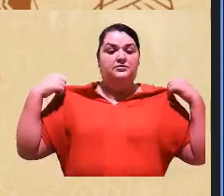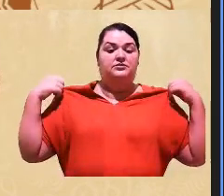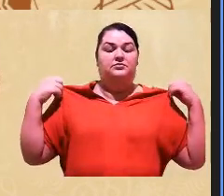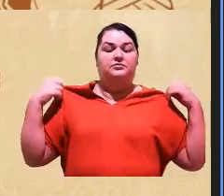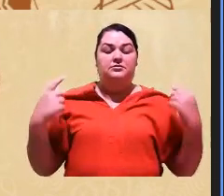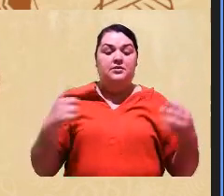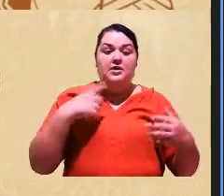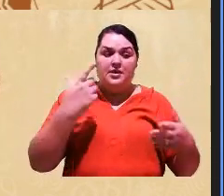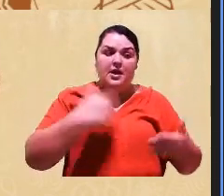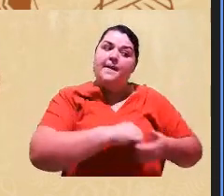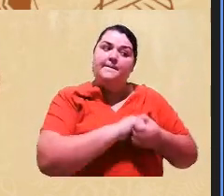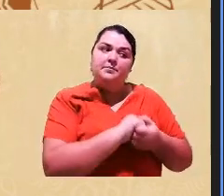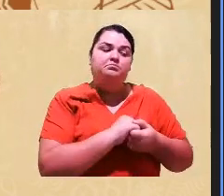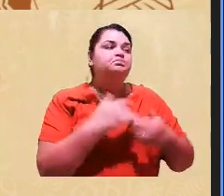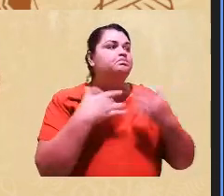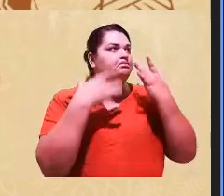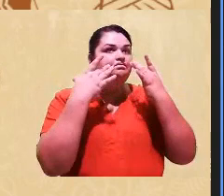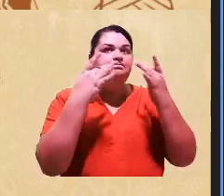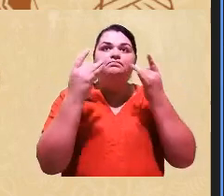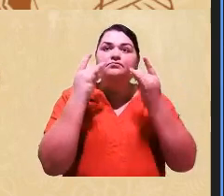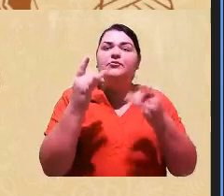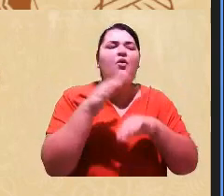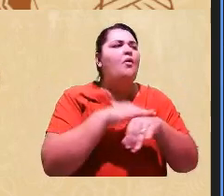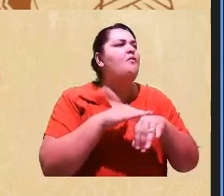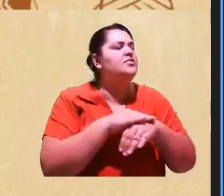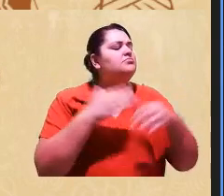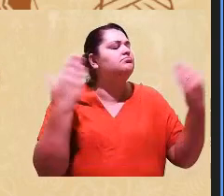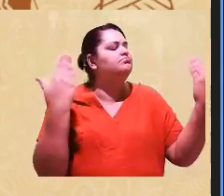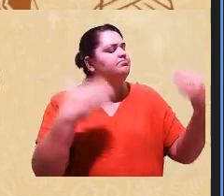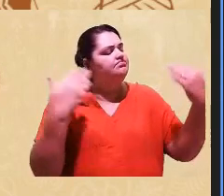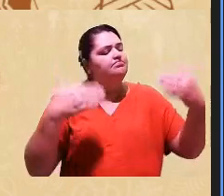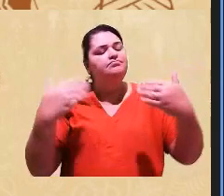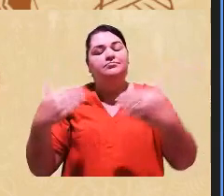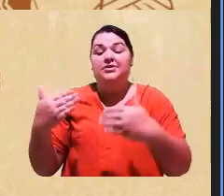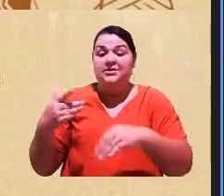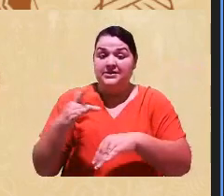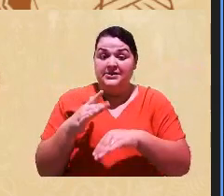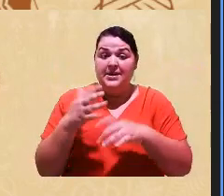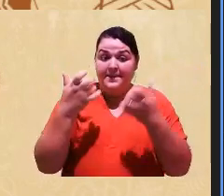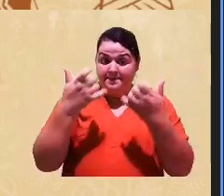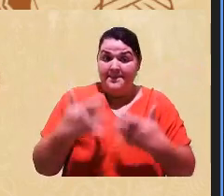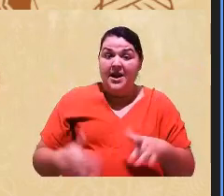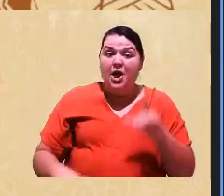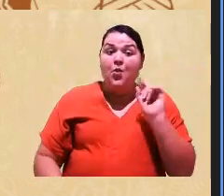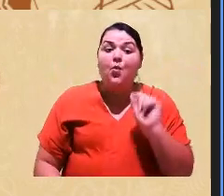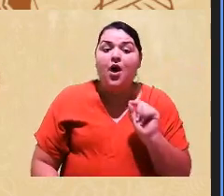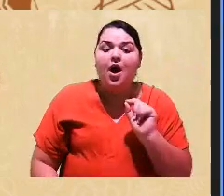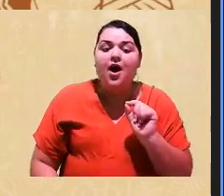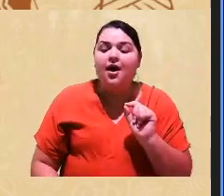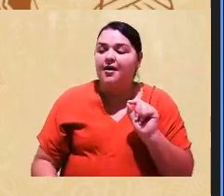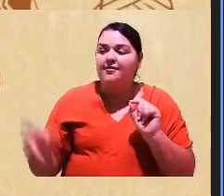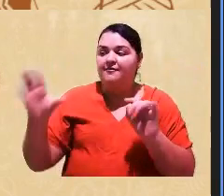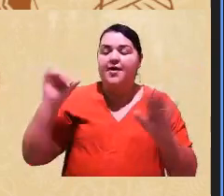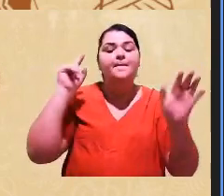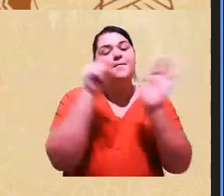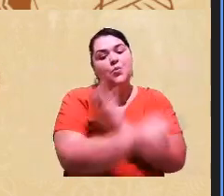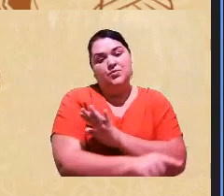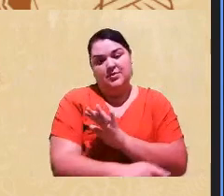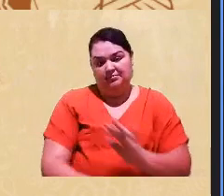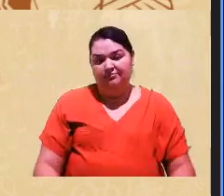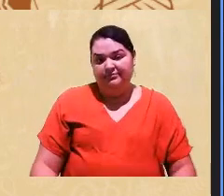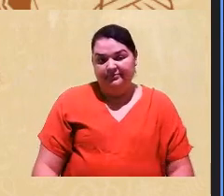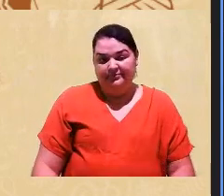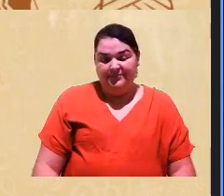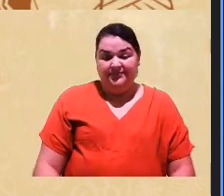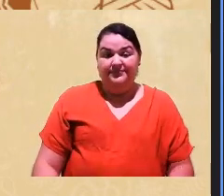apresenta, conversa com esse candidato, explica etapa por etapa, explica até o que a banca vai perguntar. Porque se é o momento mais